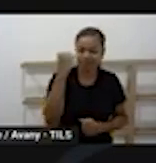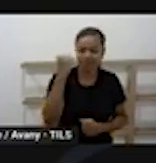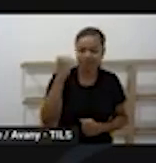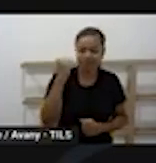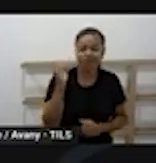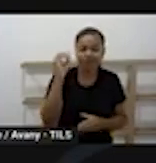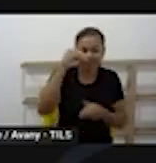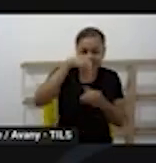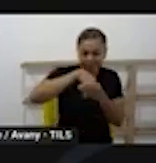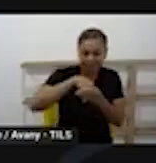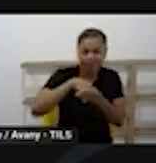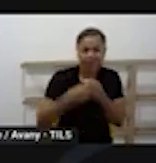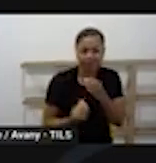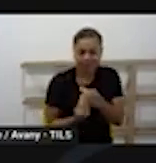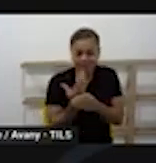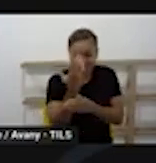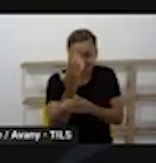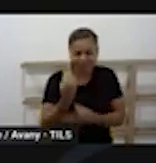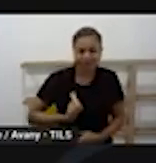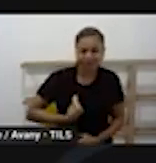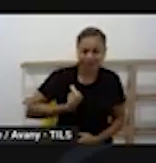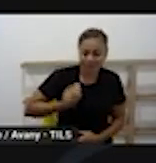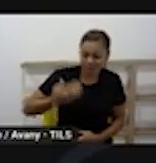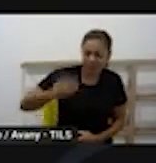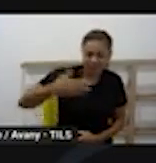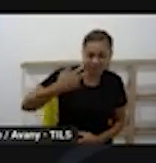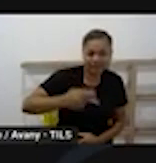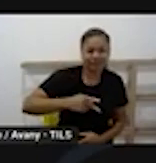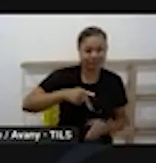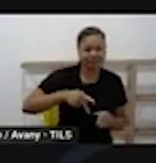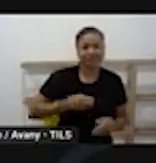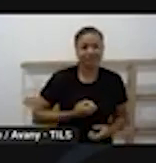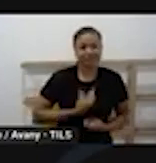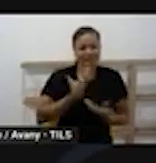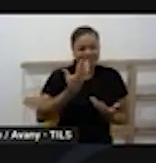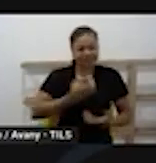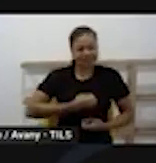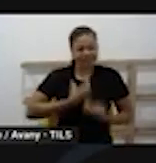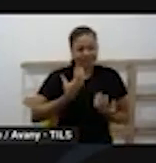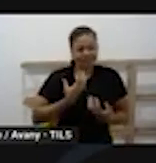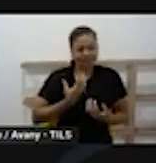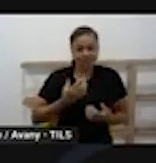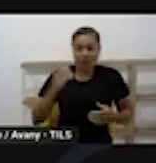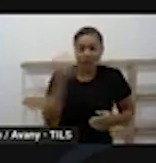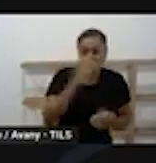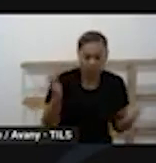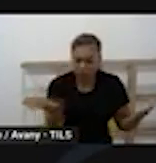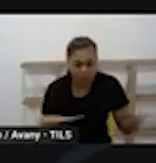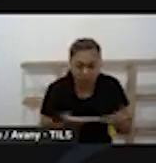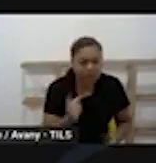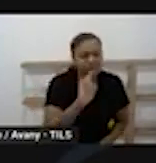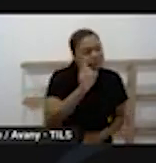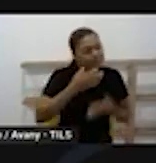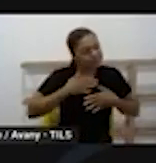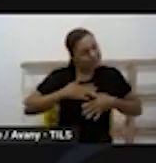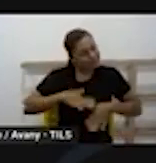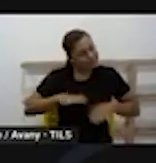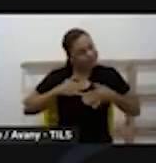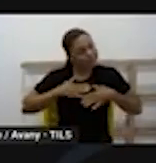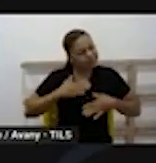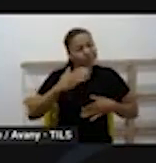vida cotidiana. Escola que é sem pressa de ser, escola que é vivida